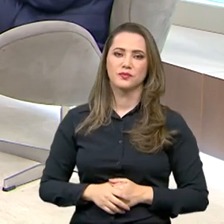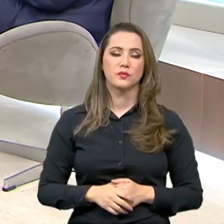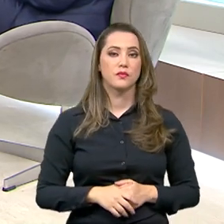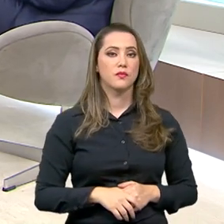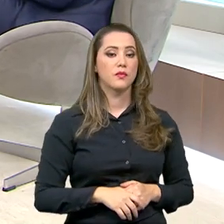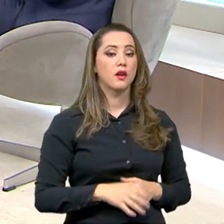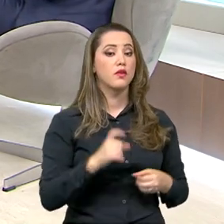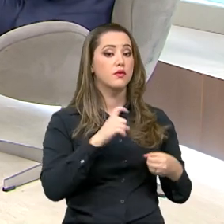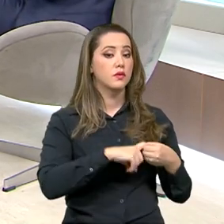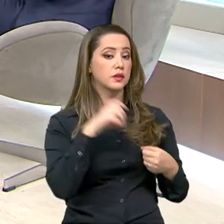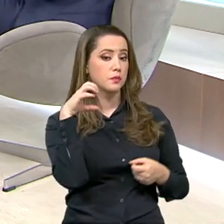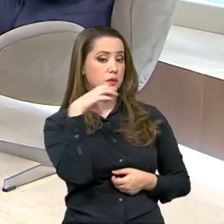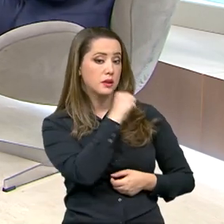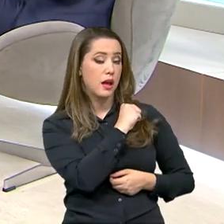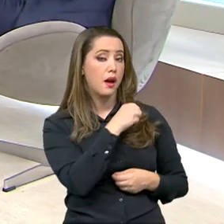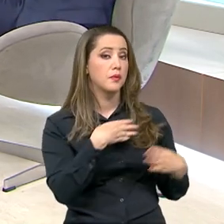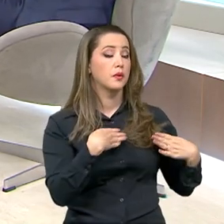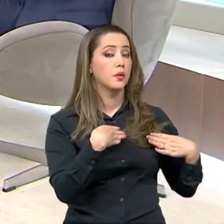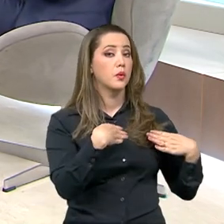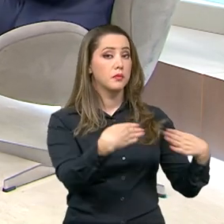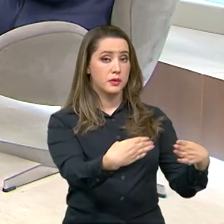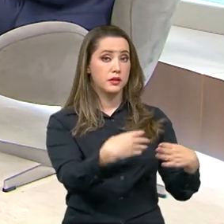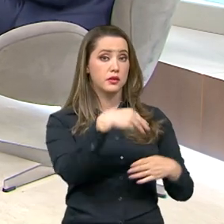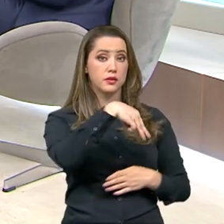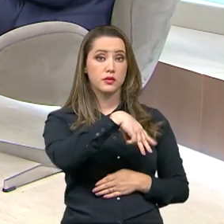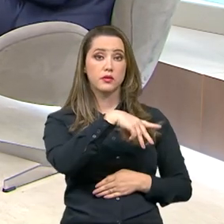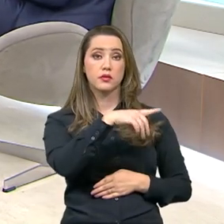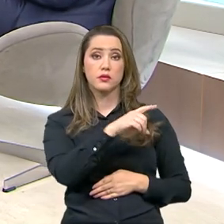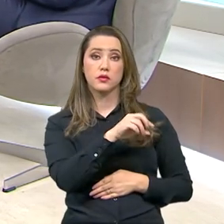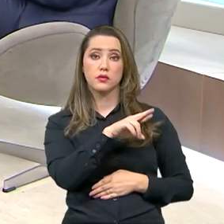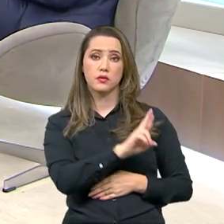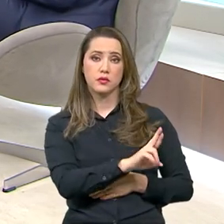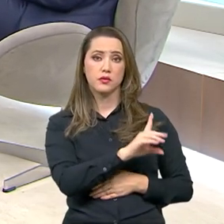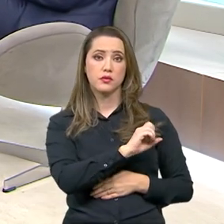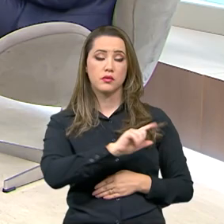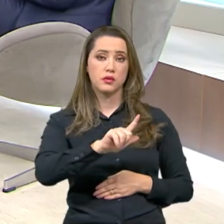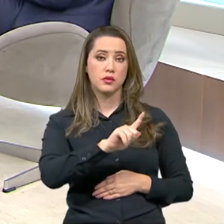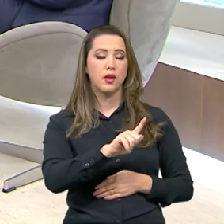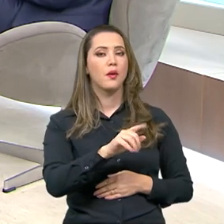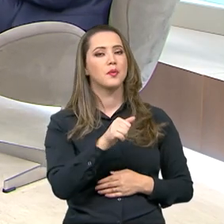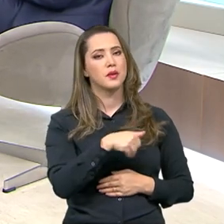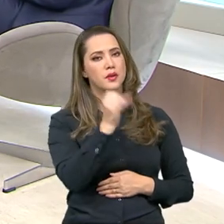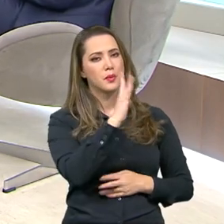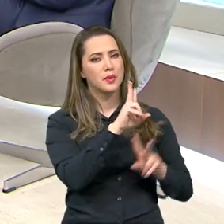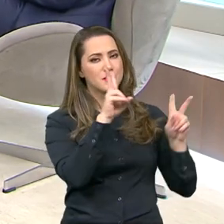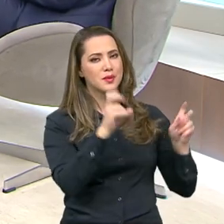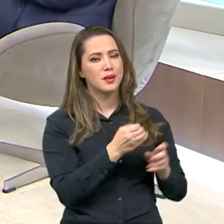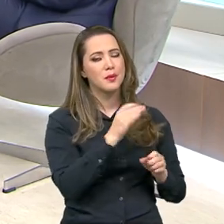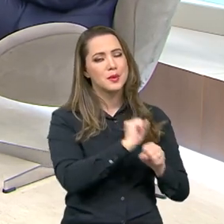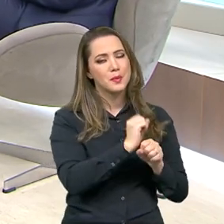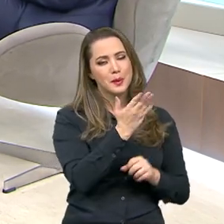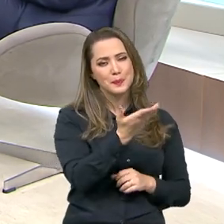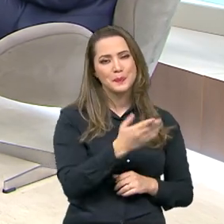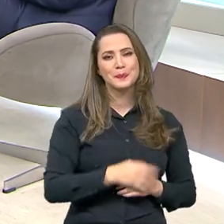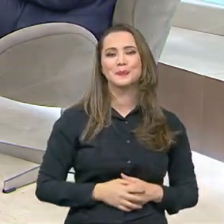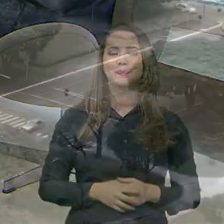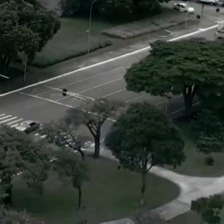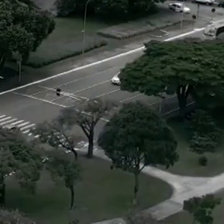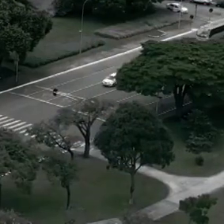Voltamos em instantes com o ministro do Desenvolvimento Regional, Daniel Ferreira, no Brasil em Pauta. Não saia daí, até já.